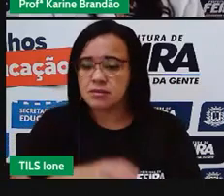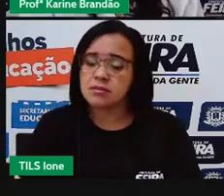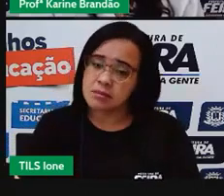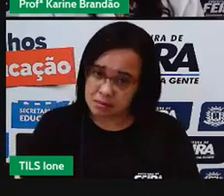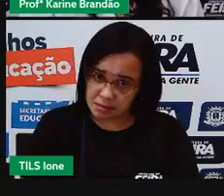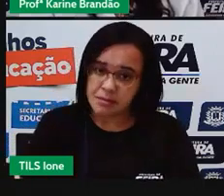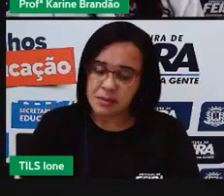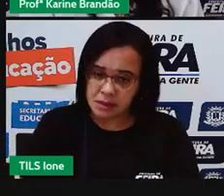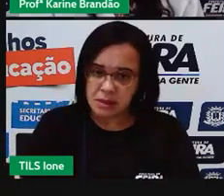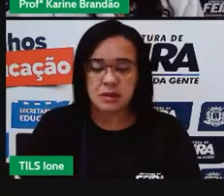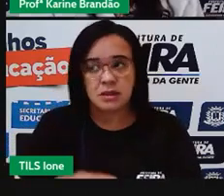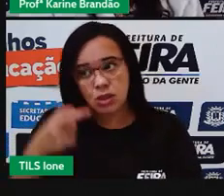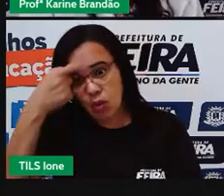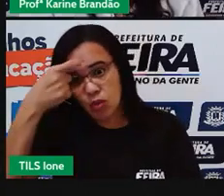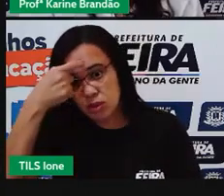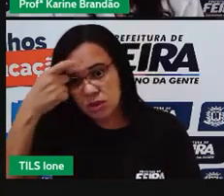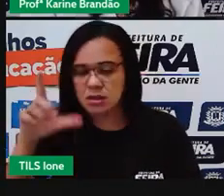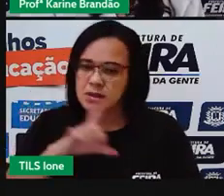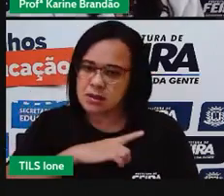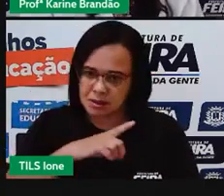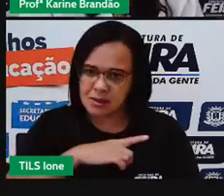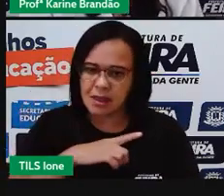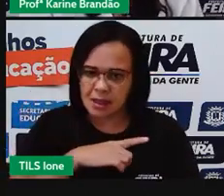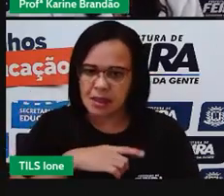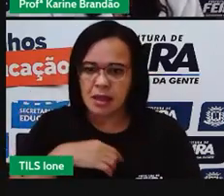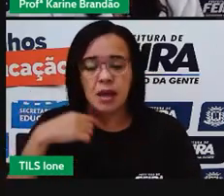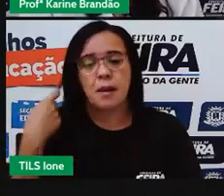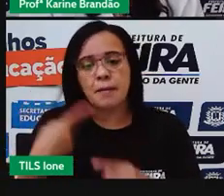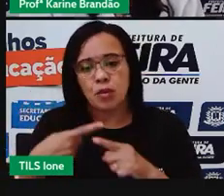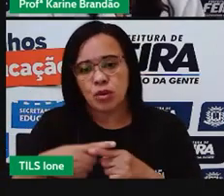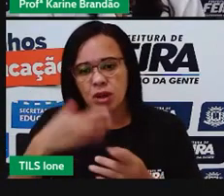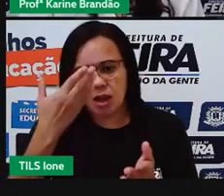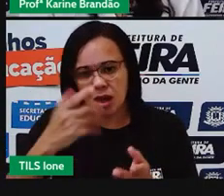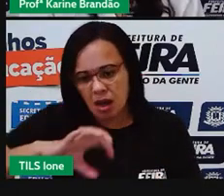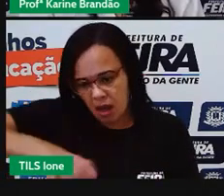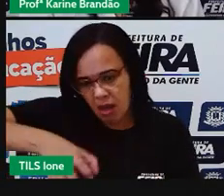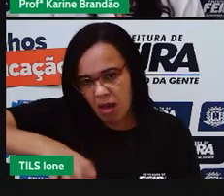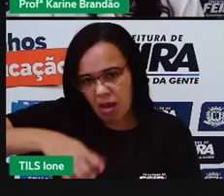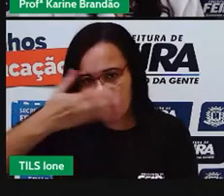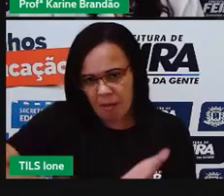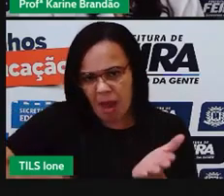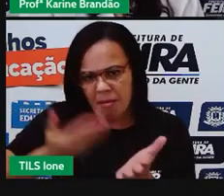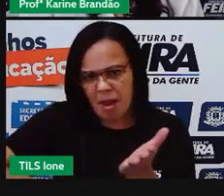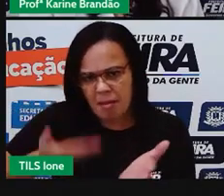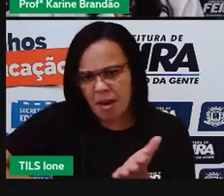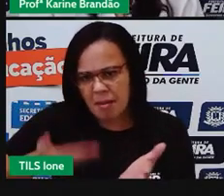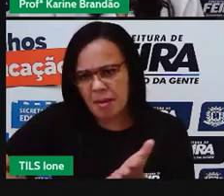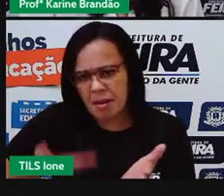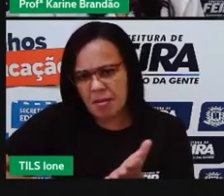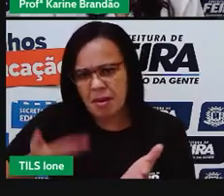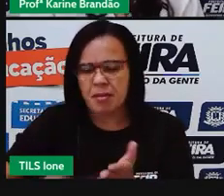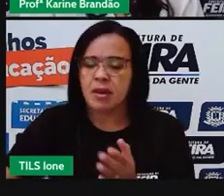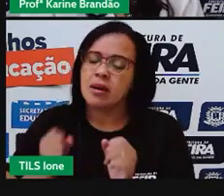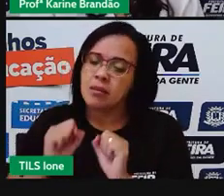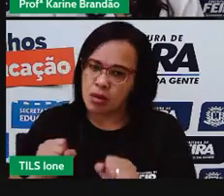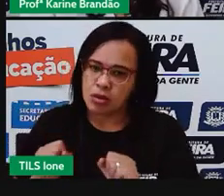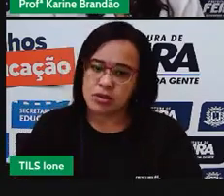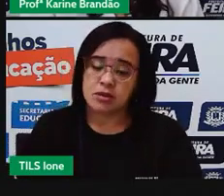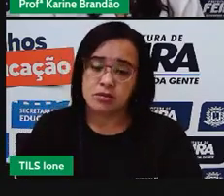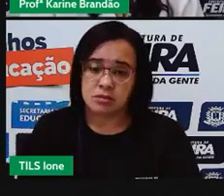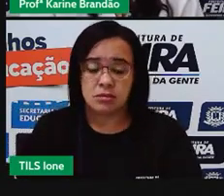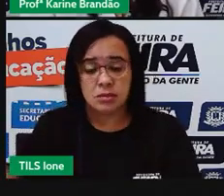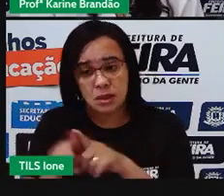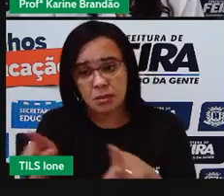pode desperdiçar até 15 litros por minuto. Se a gente vai tomar um banho, vamos tomar um banho mais